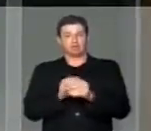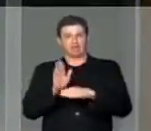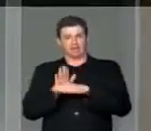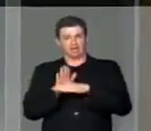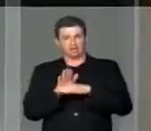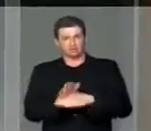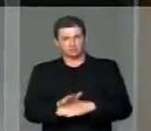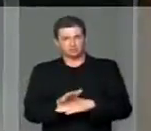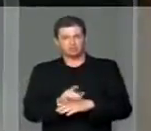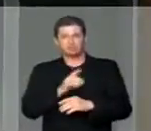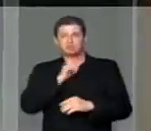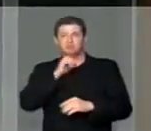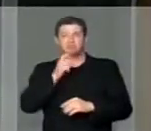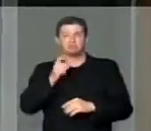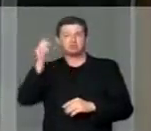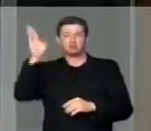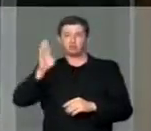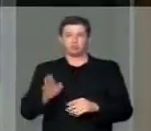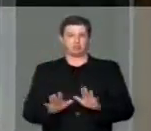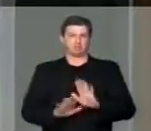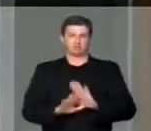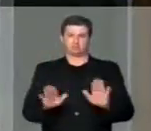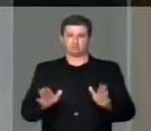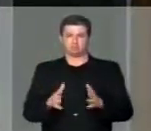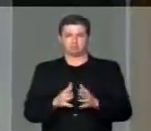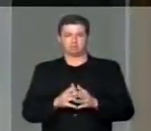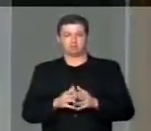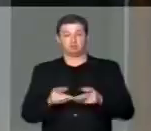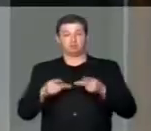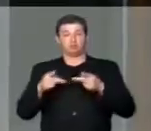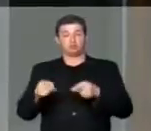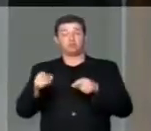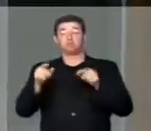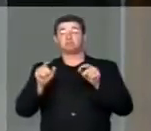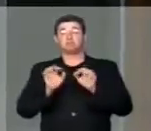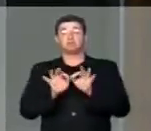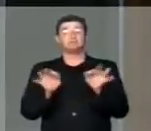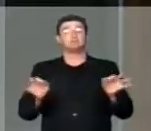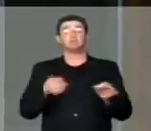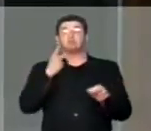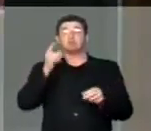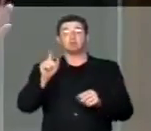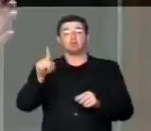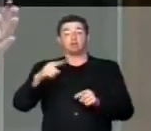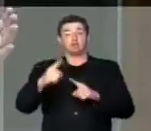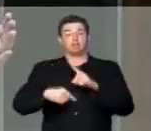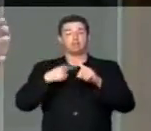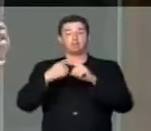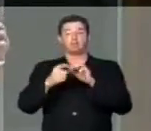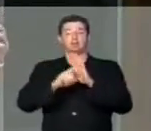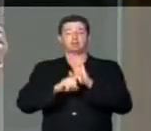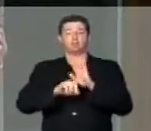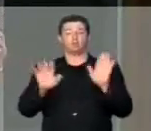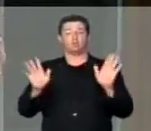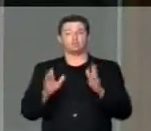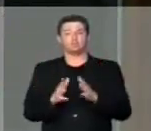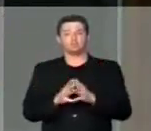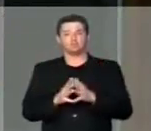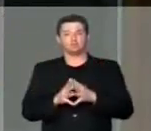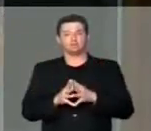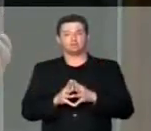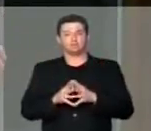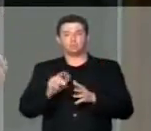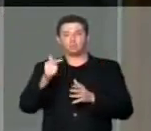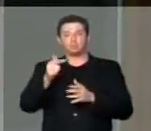beneficia nenhum brasileiro sequer. Esse projeto trata simplesmente de aumento de carga tributária. Não